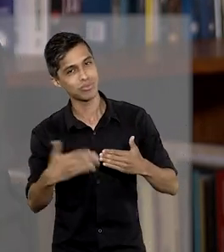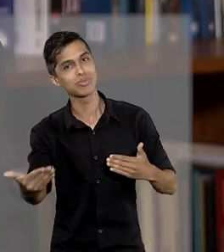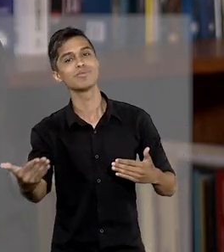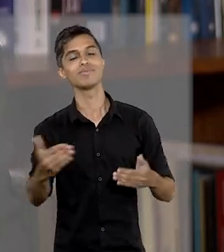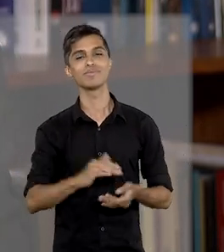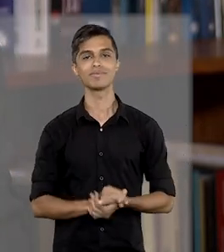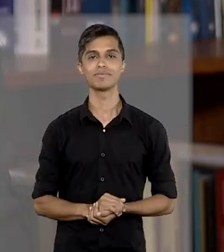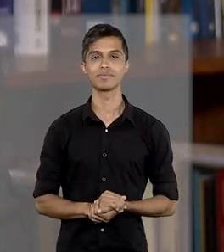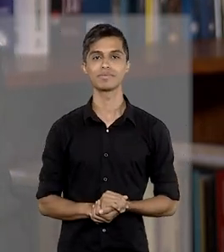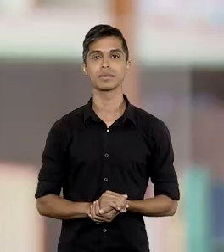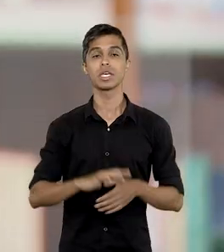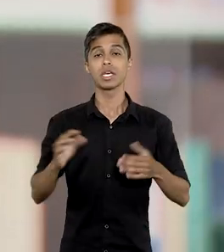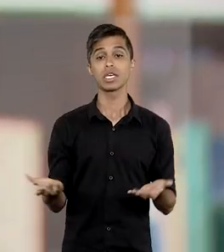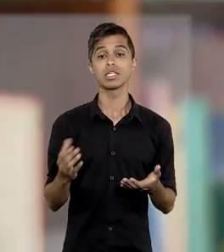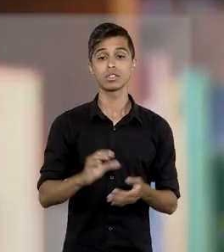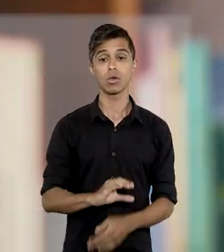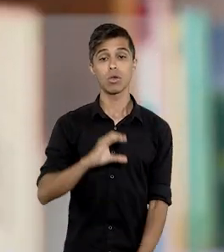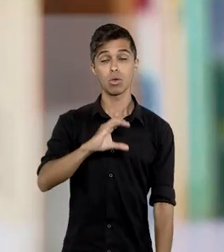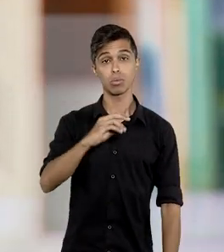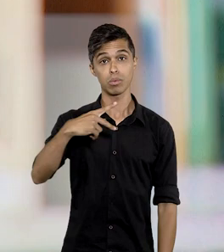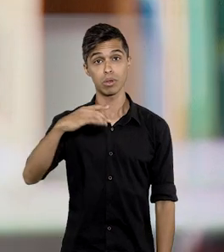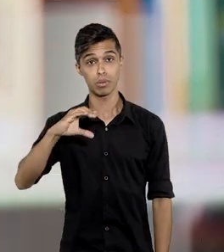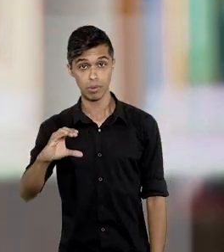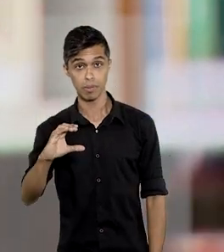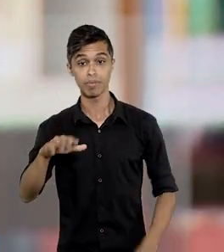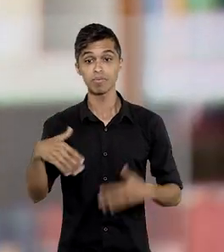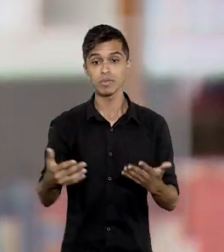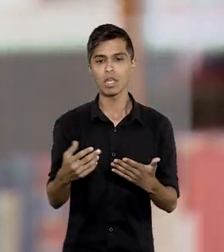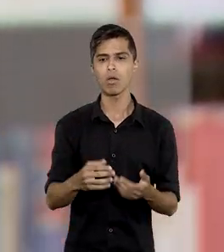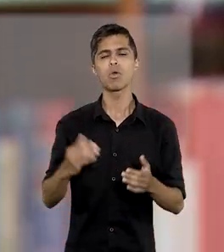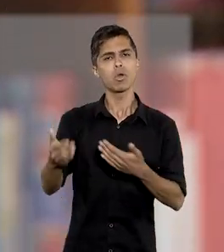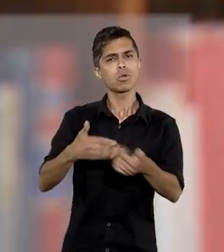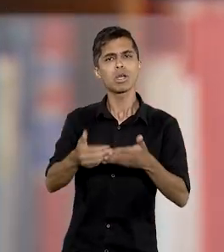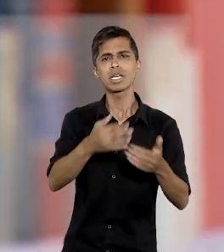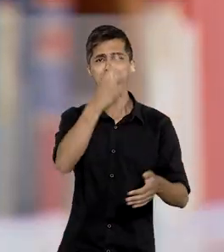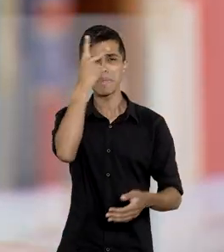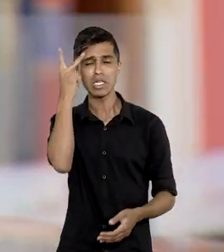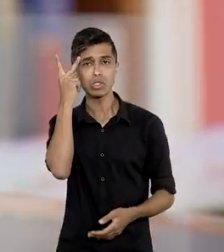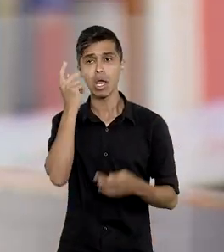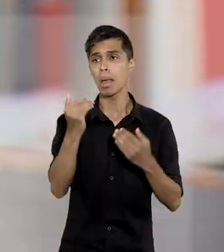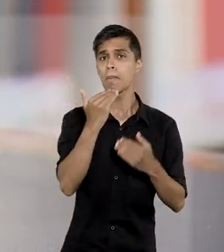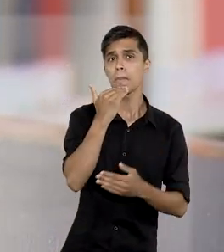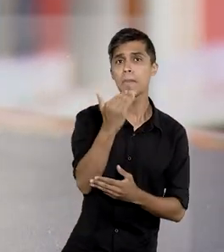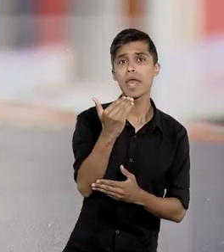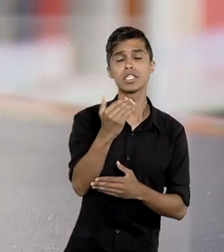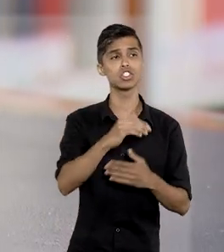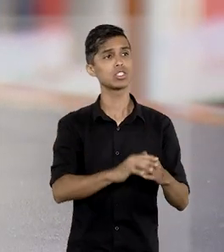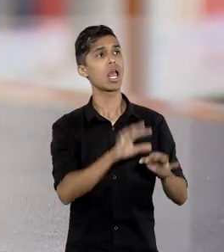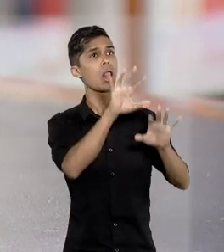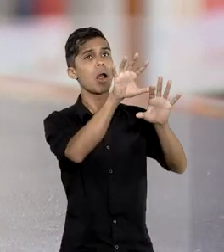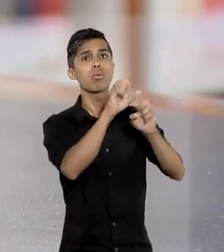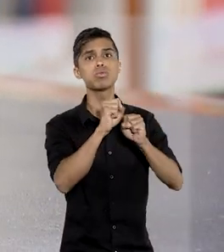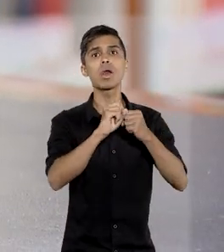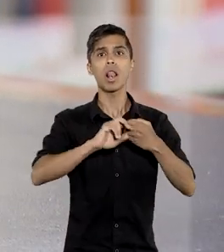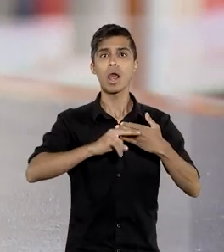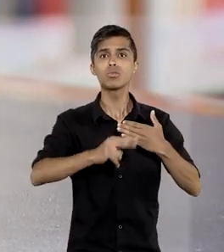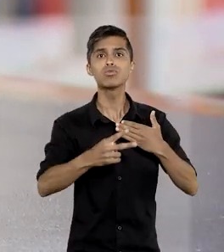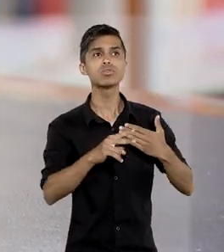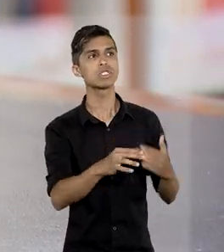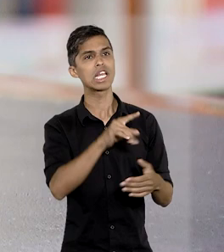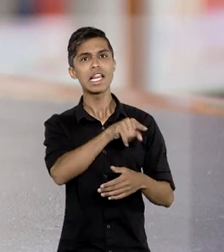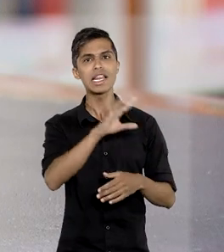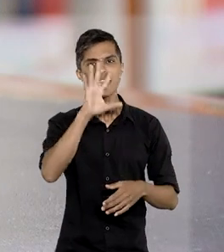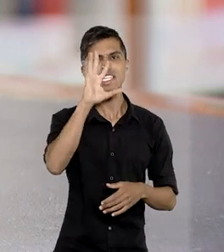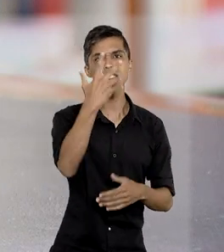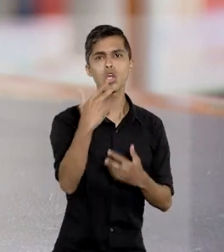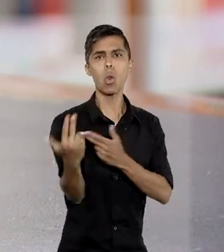processos que até então estão suspensos. De acordo com o Código de Processo Civil, qualquer legitimado pode requerer a extensão dos efeitos da